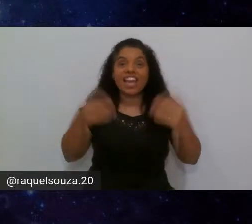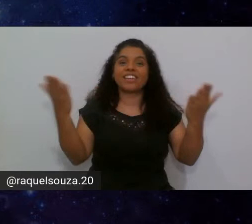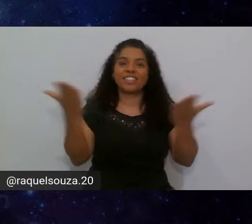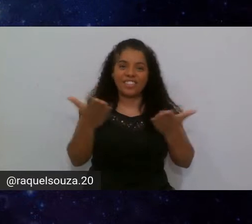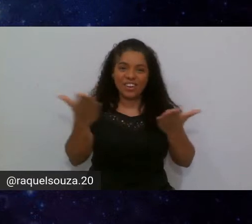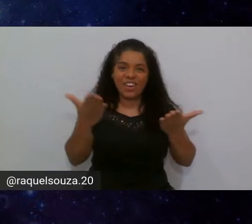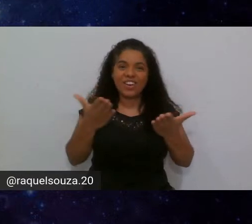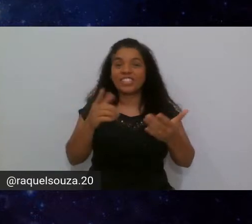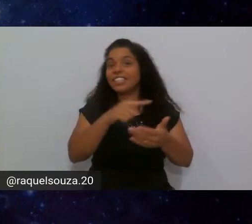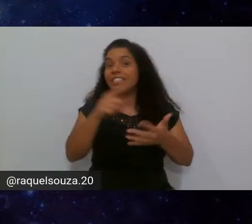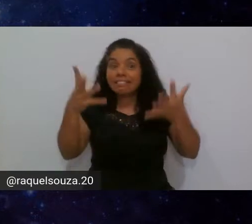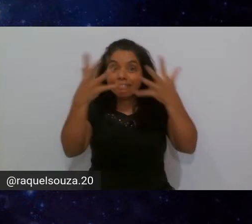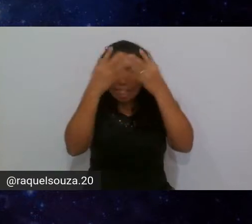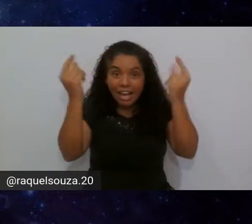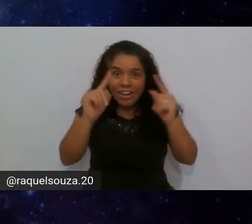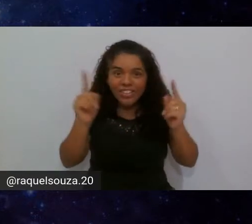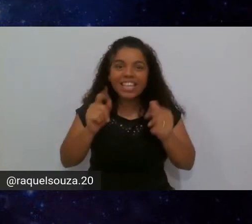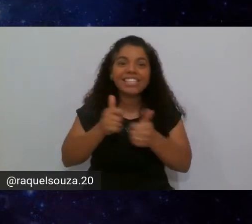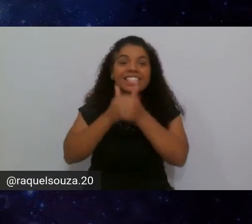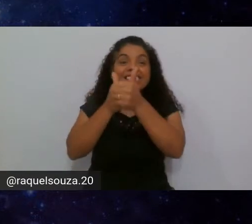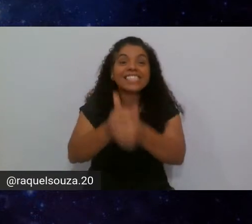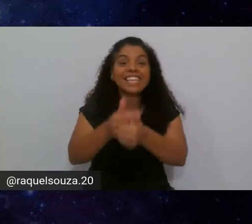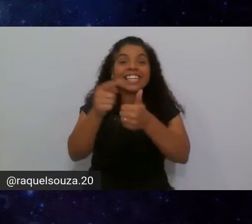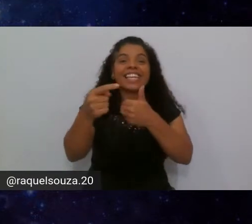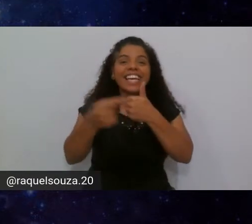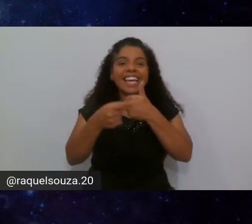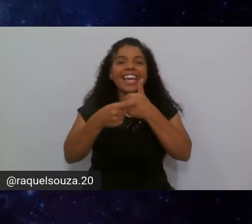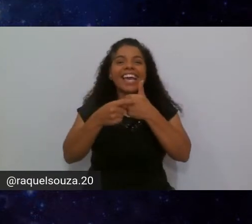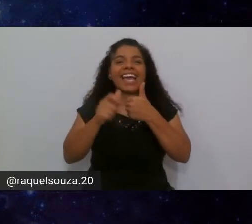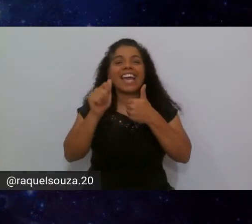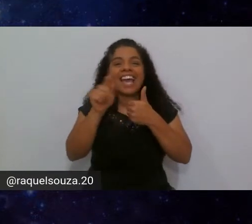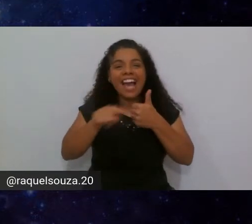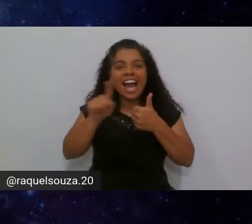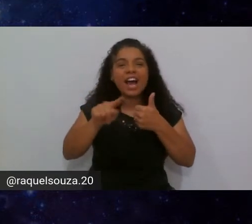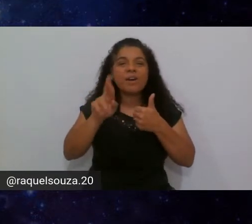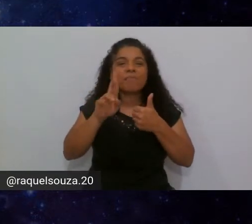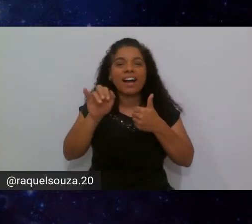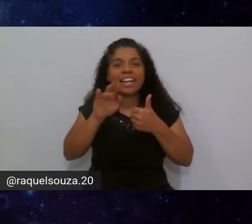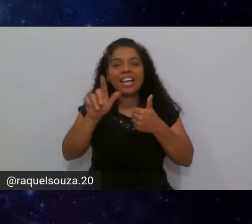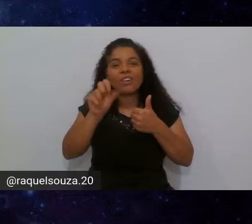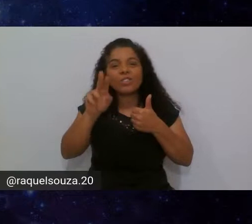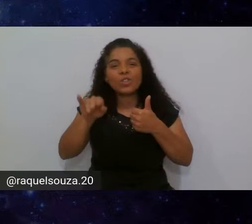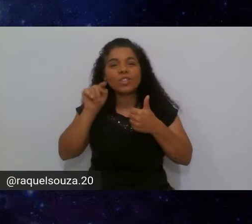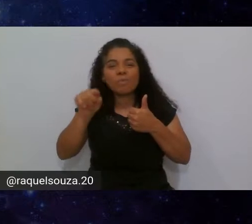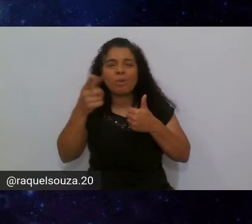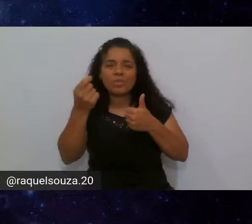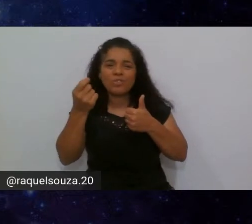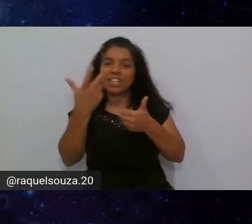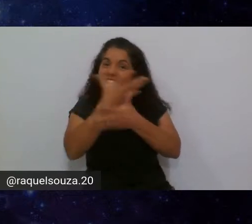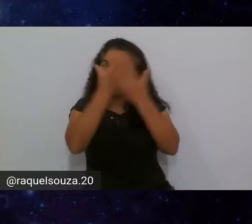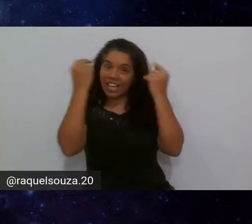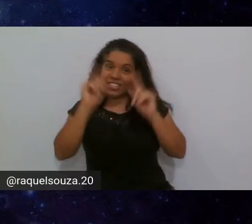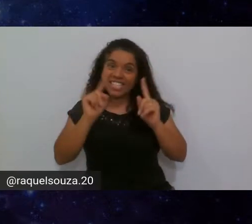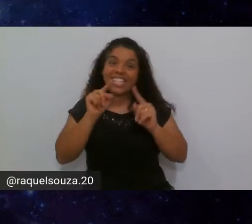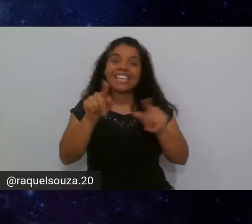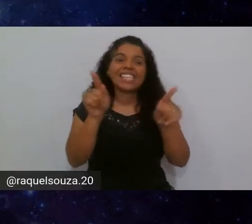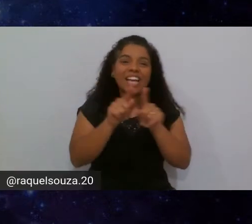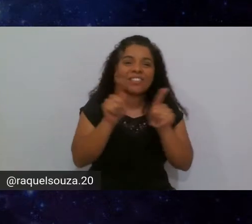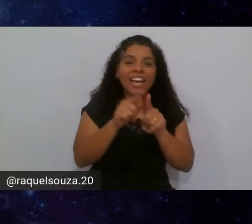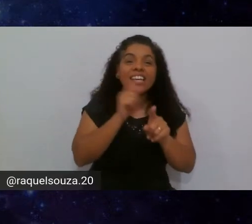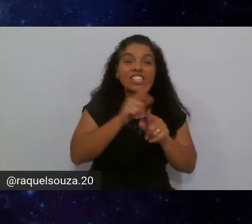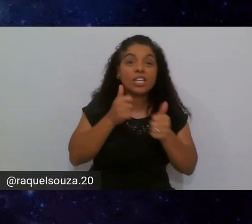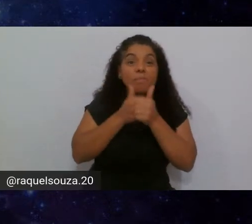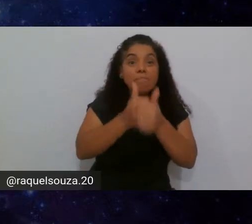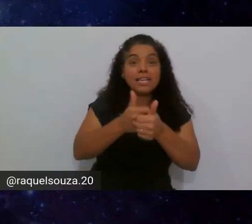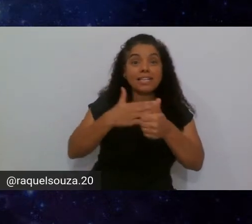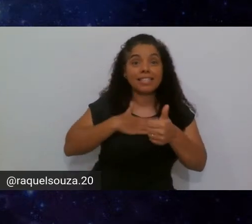tá bom? não esqueçam de seguir a Raquel aí no arroba raquel souza ponto 20 também não me esqueça não se esqueça aí de me